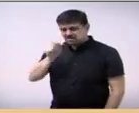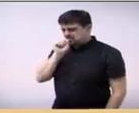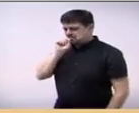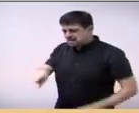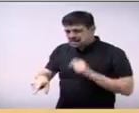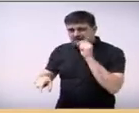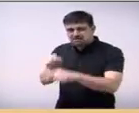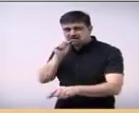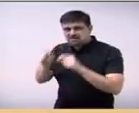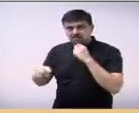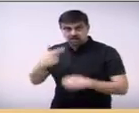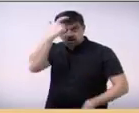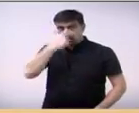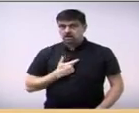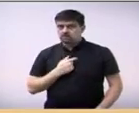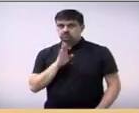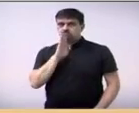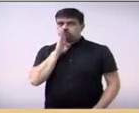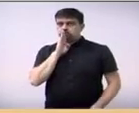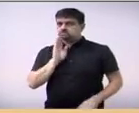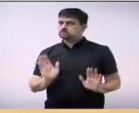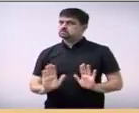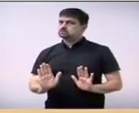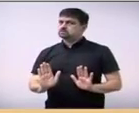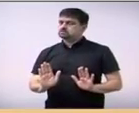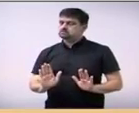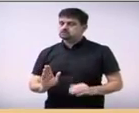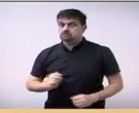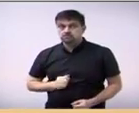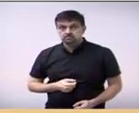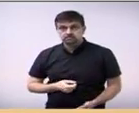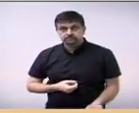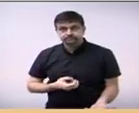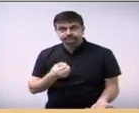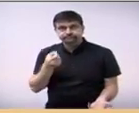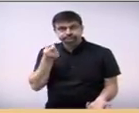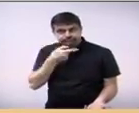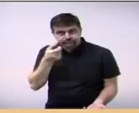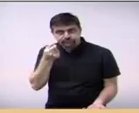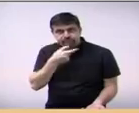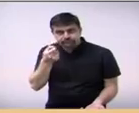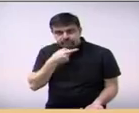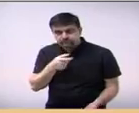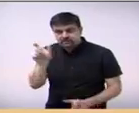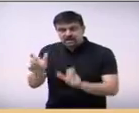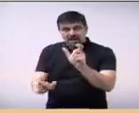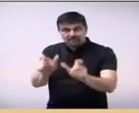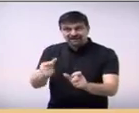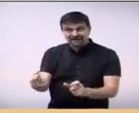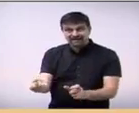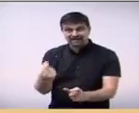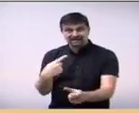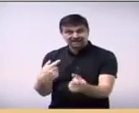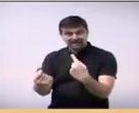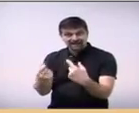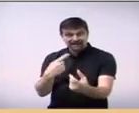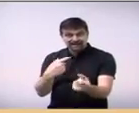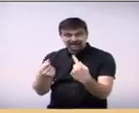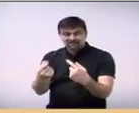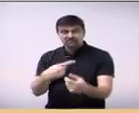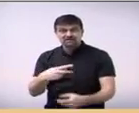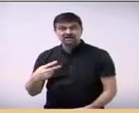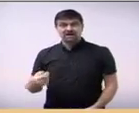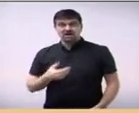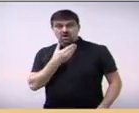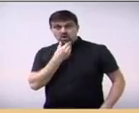não cabe aqui repetir. O engraçado é ver que, mesmo com a intenção em ofender um homem, o